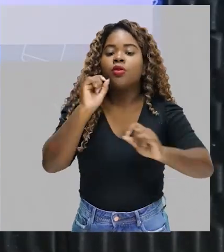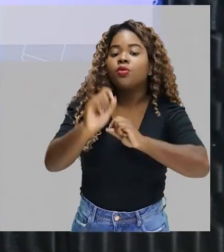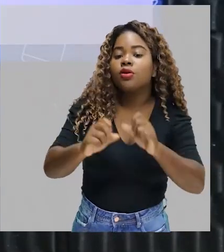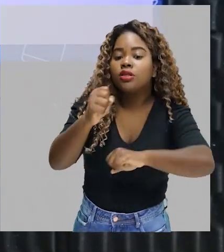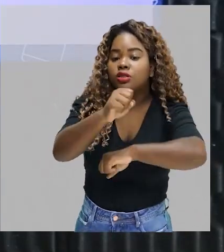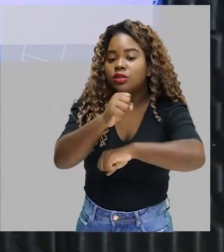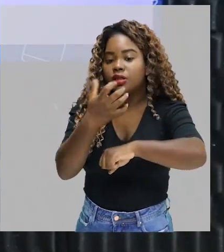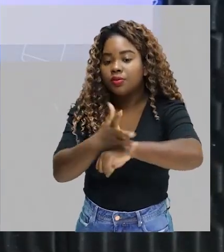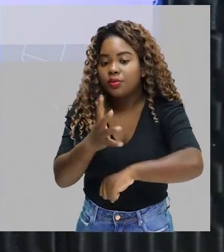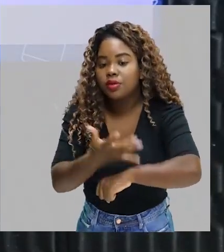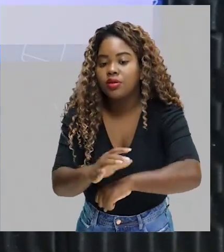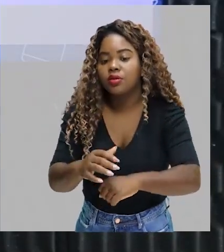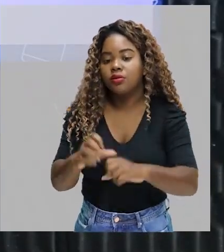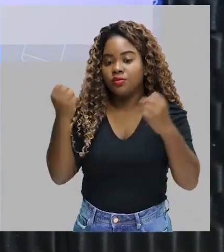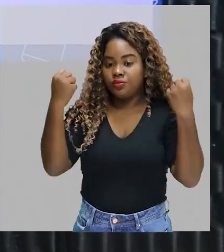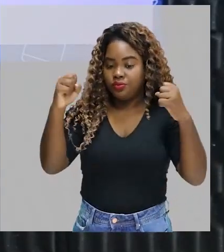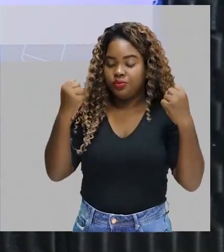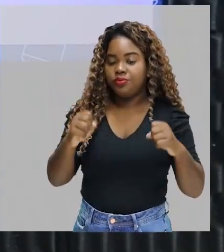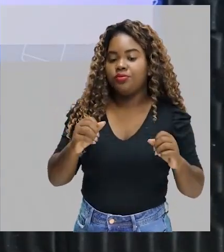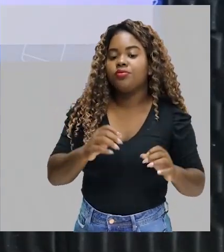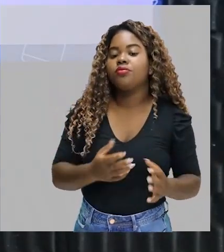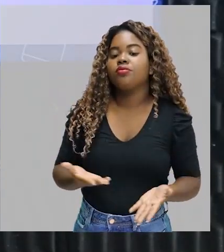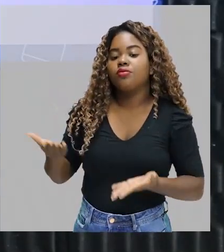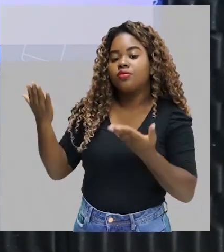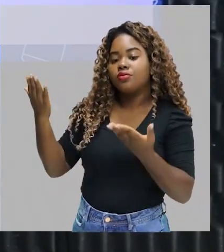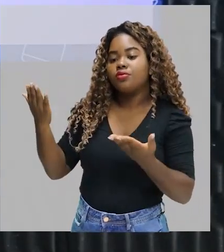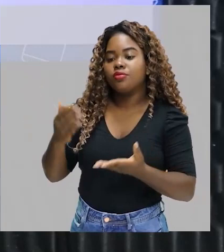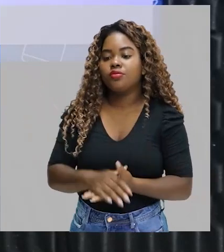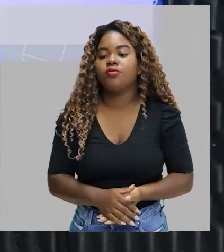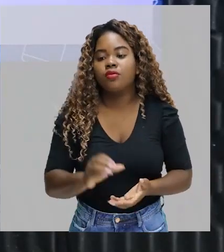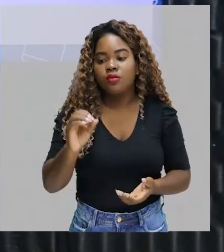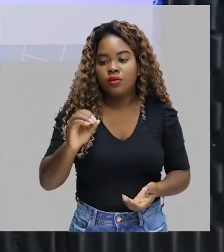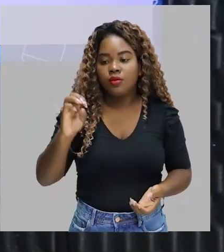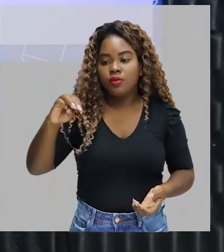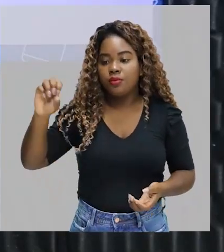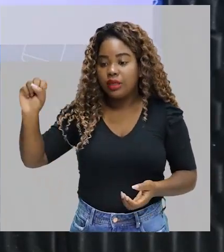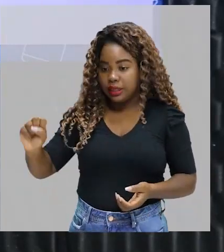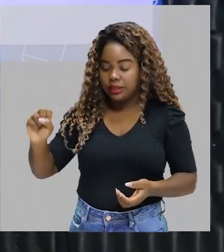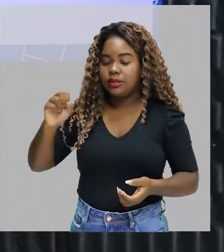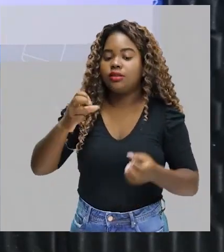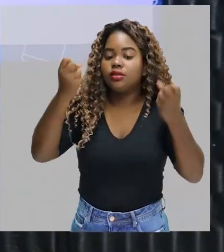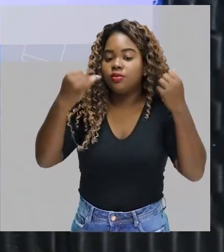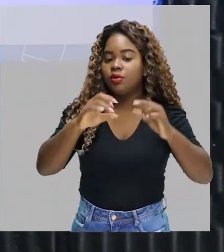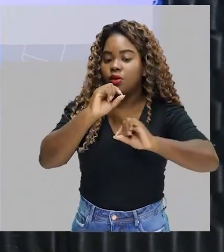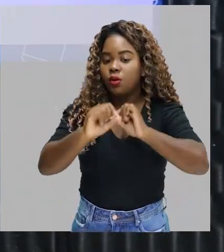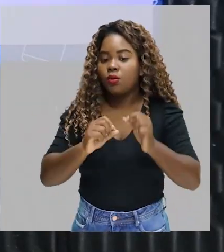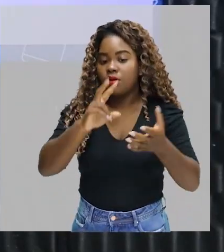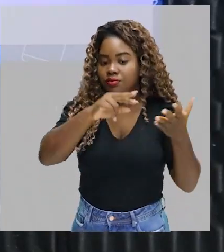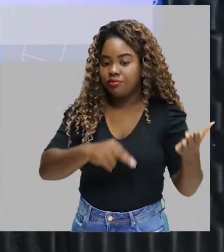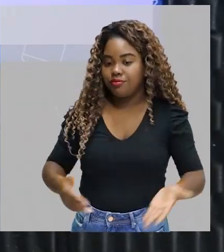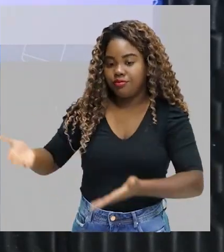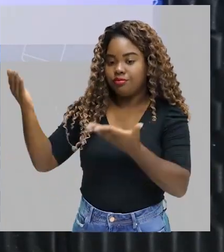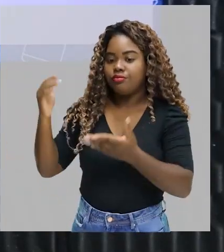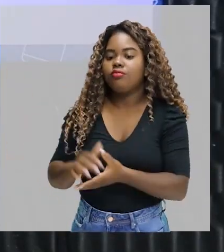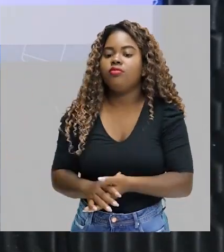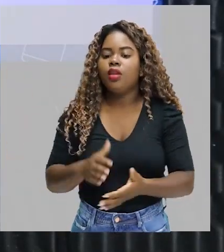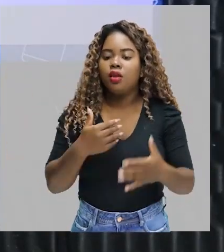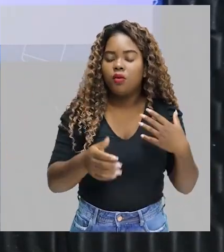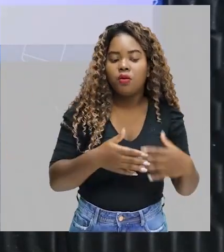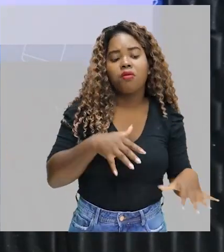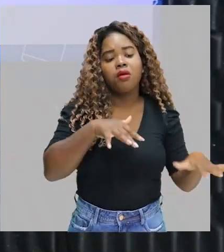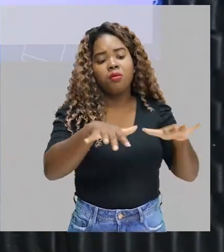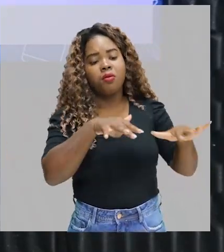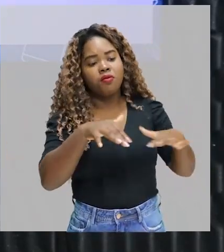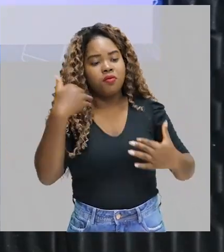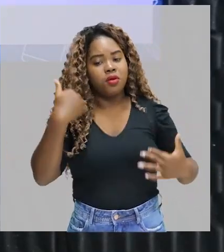Segundo a Organização Mundial da Saúde, que é a OMS, é qualquer movimento corporal